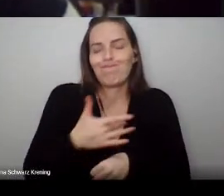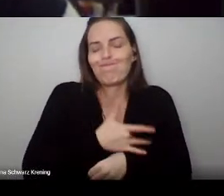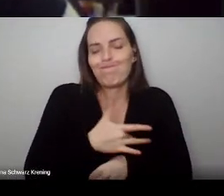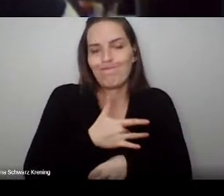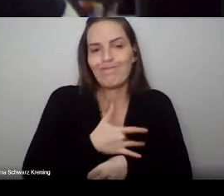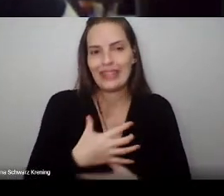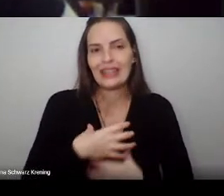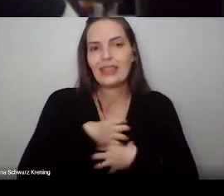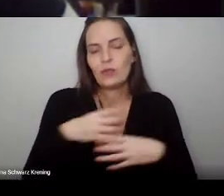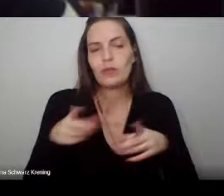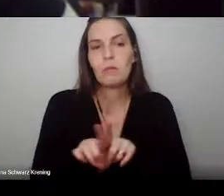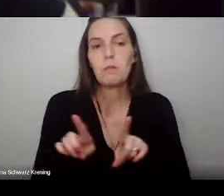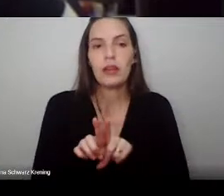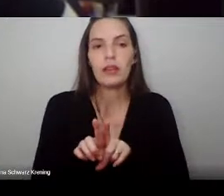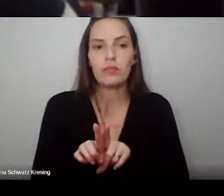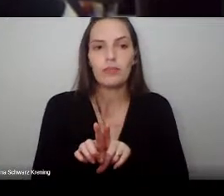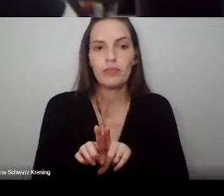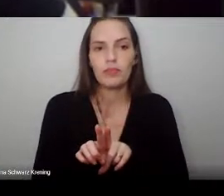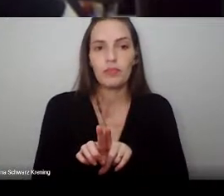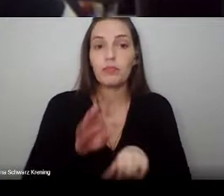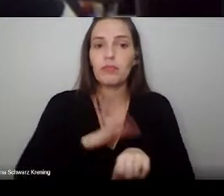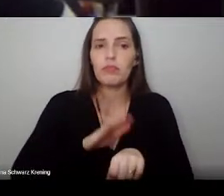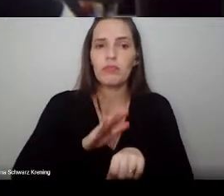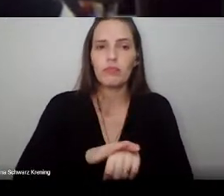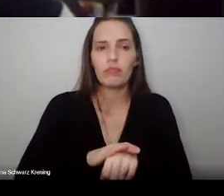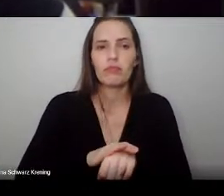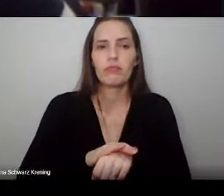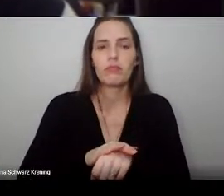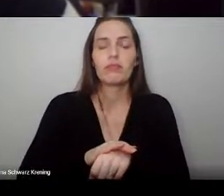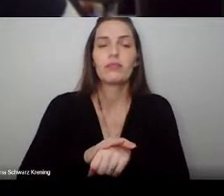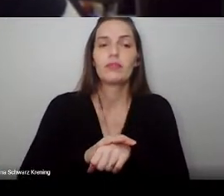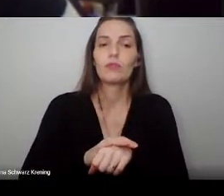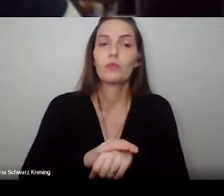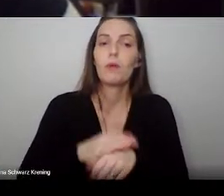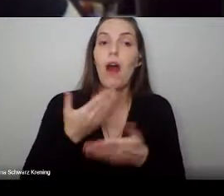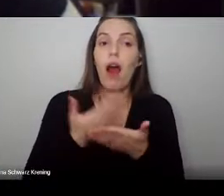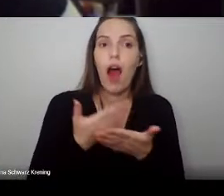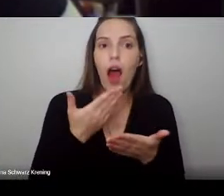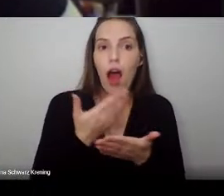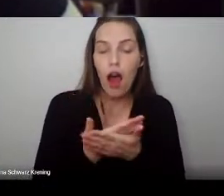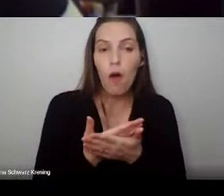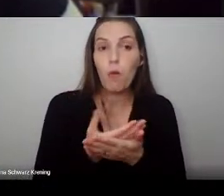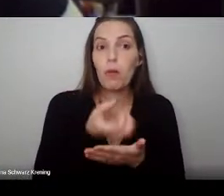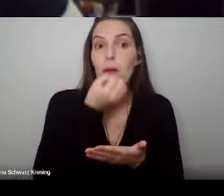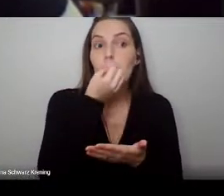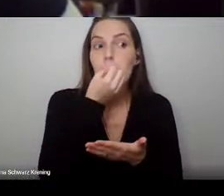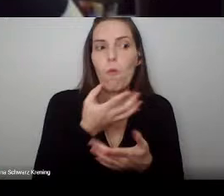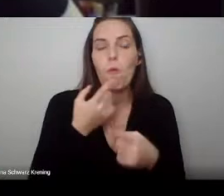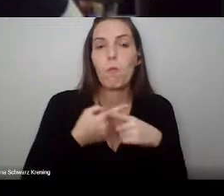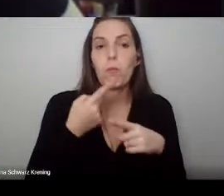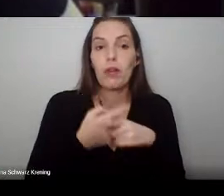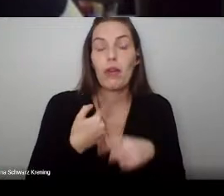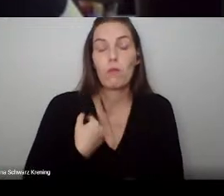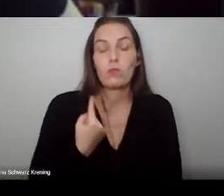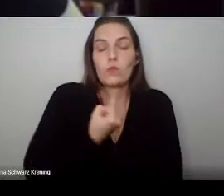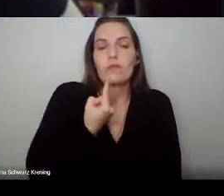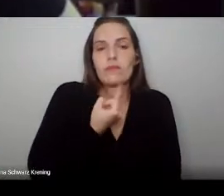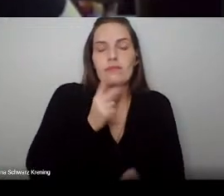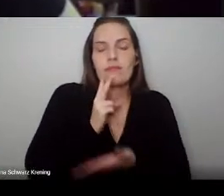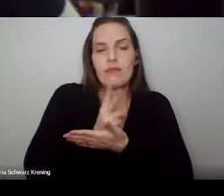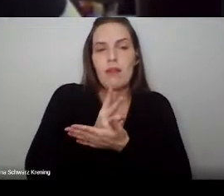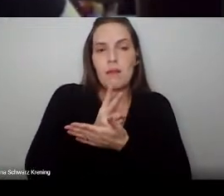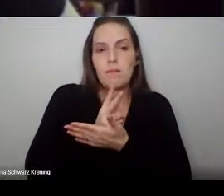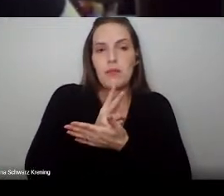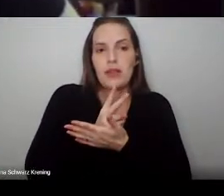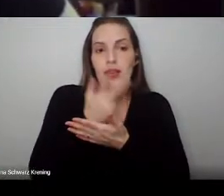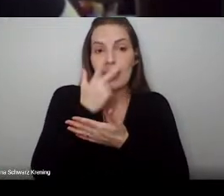momentos compartilhados em nossas aulas me tiraram de uma solidão quase absoluta. E me trouxeram um pouco de